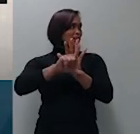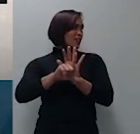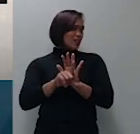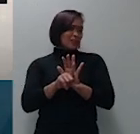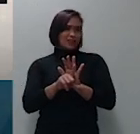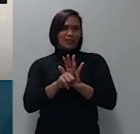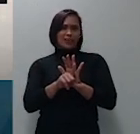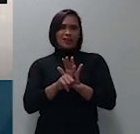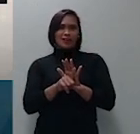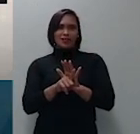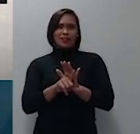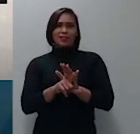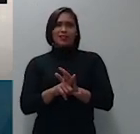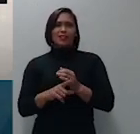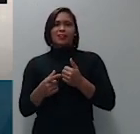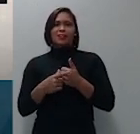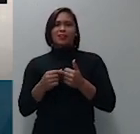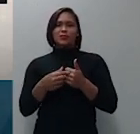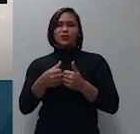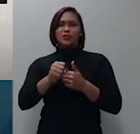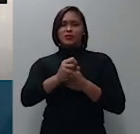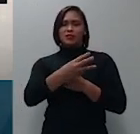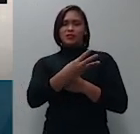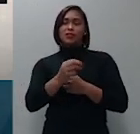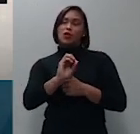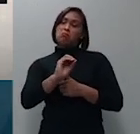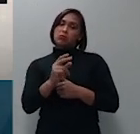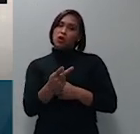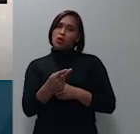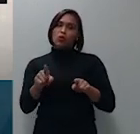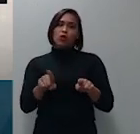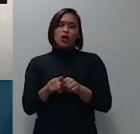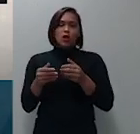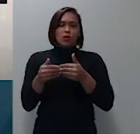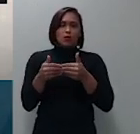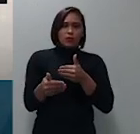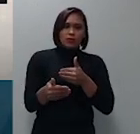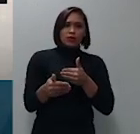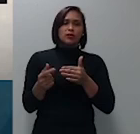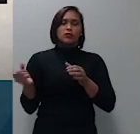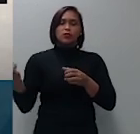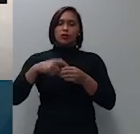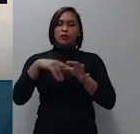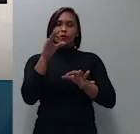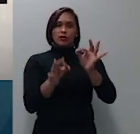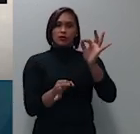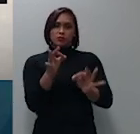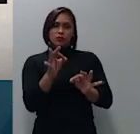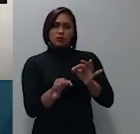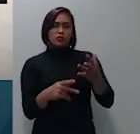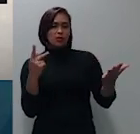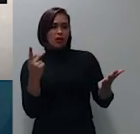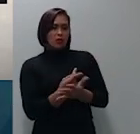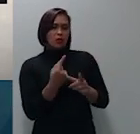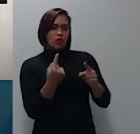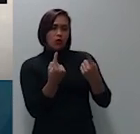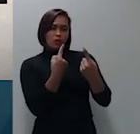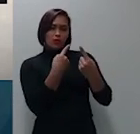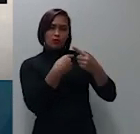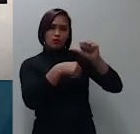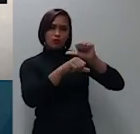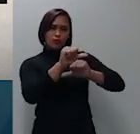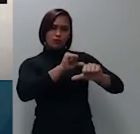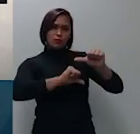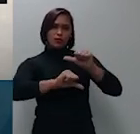ou consensualmente no caso de recuperação judicial convertendo-se o que sobejar desse